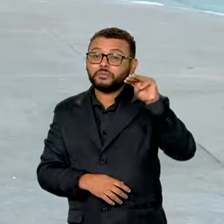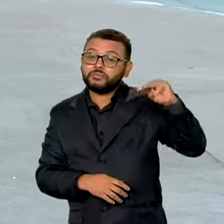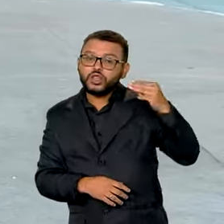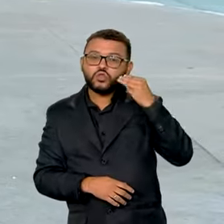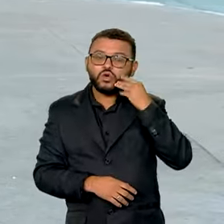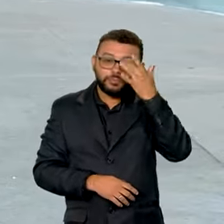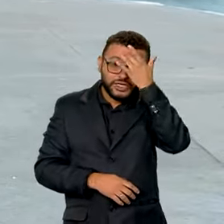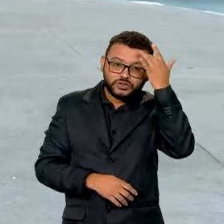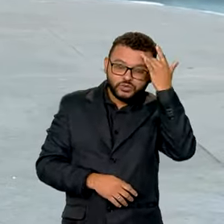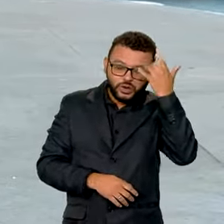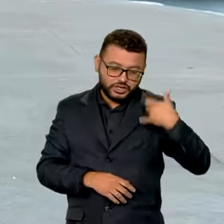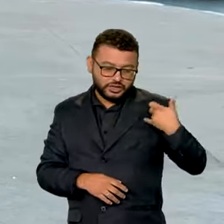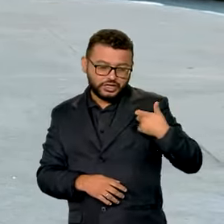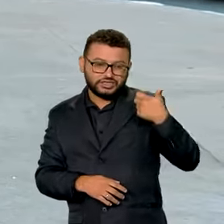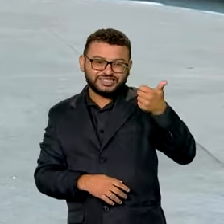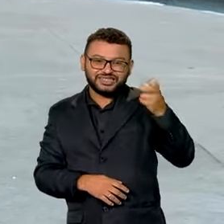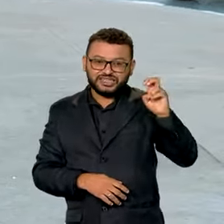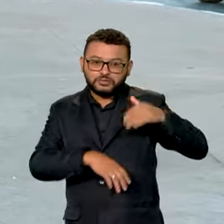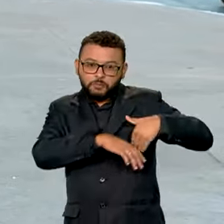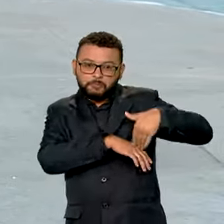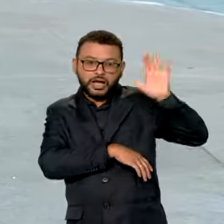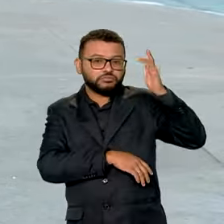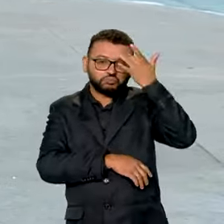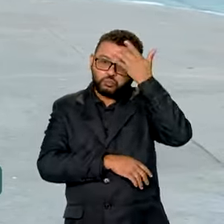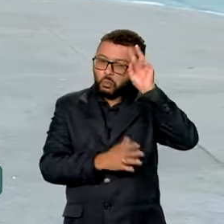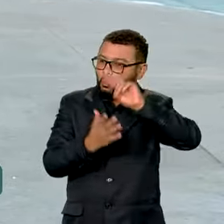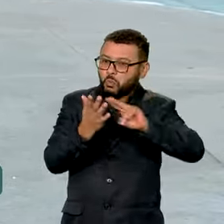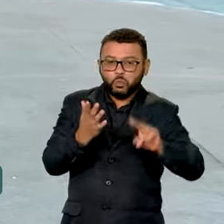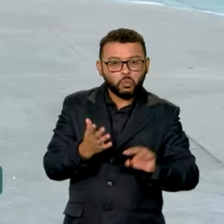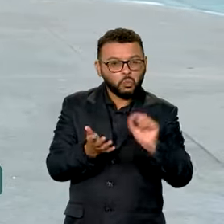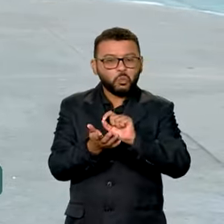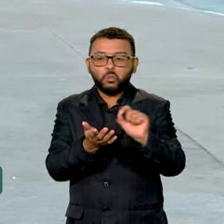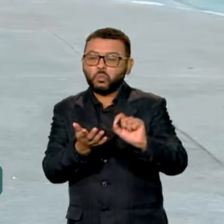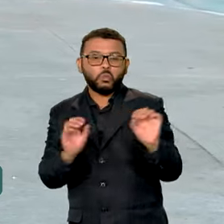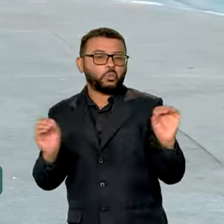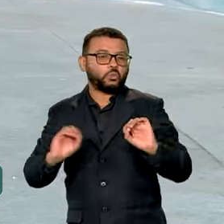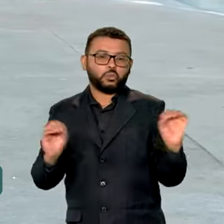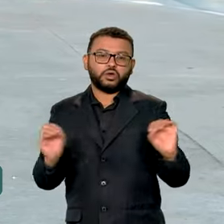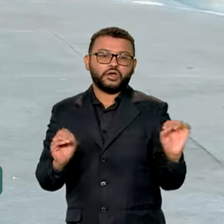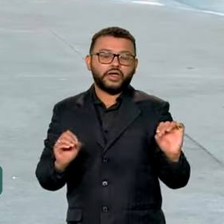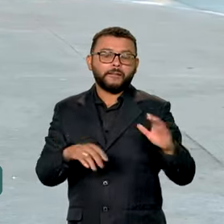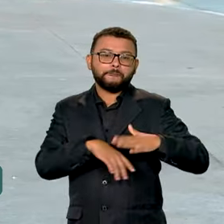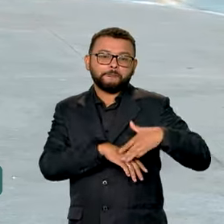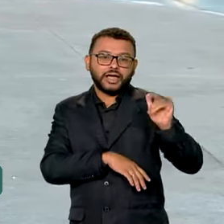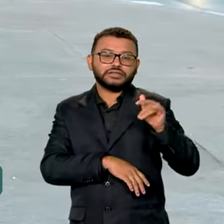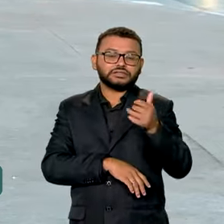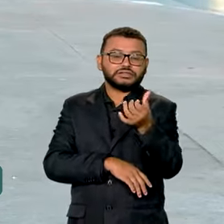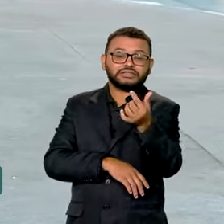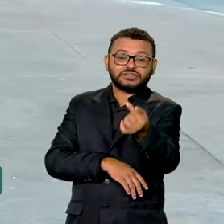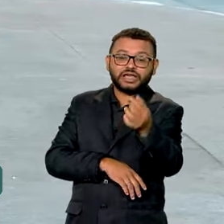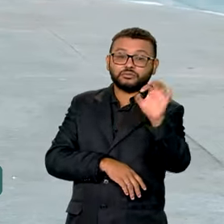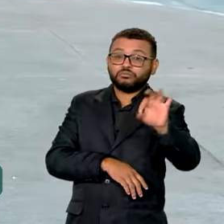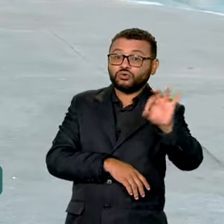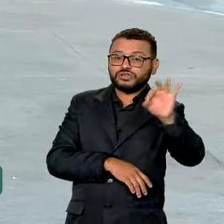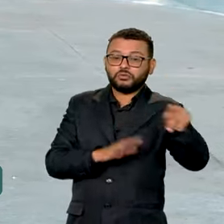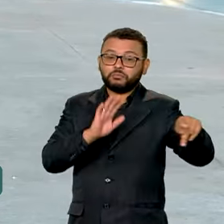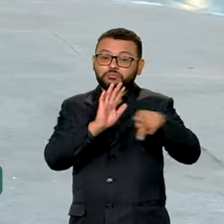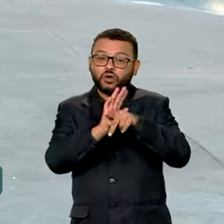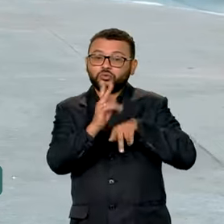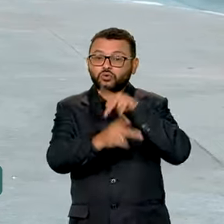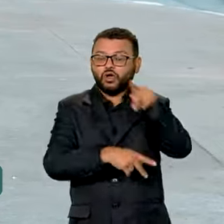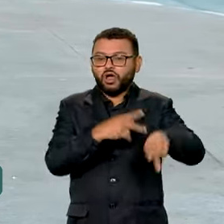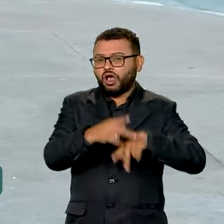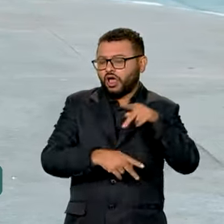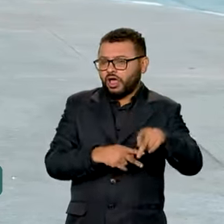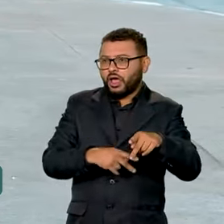com 15 anos ou mais de idade que não sabem ler nem escrever, o que equivale a 7% da população.